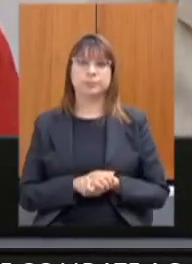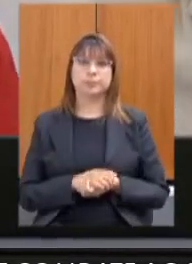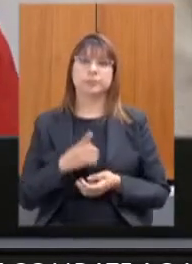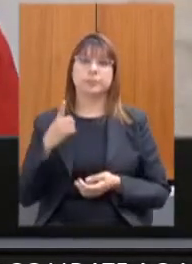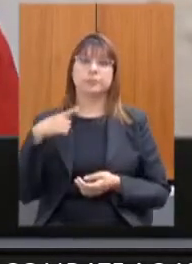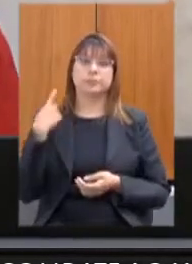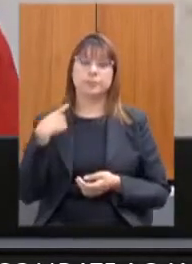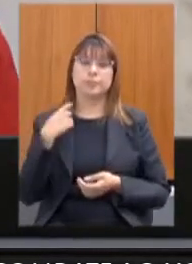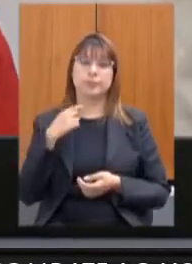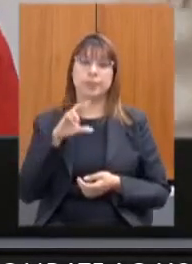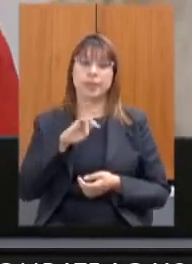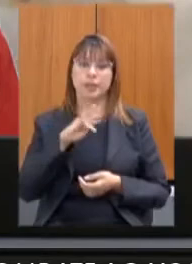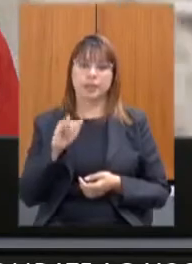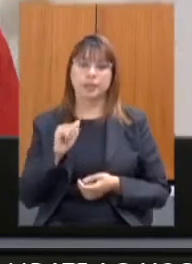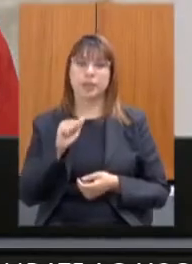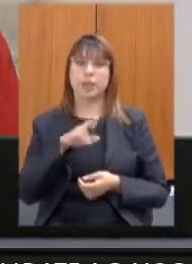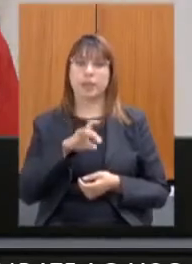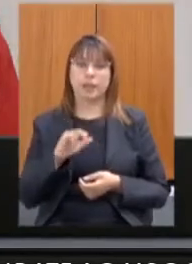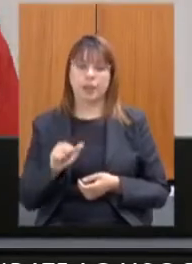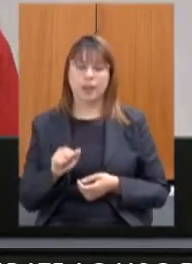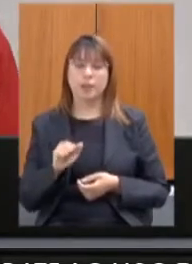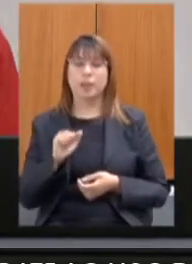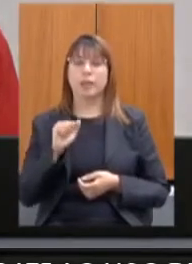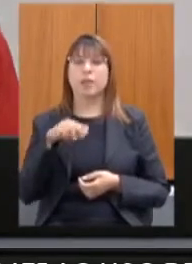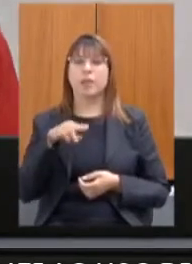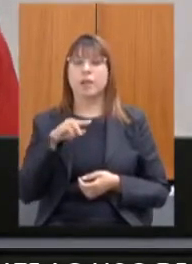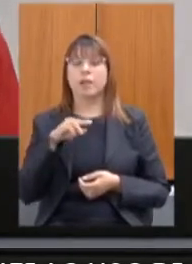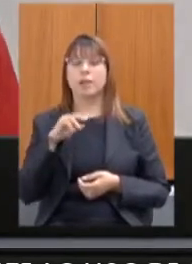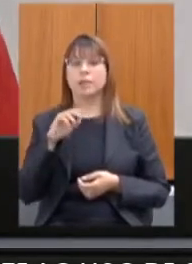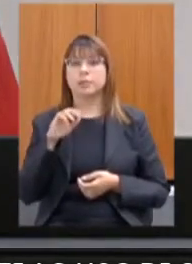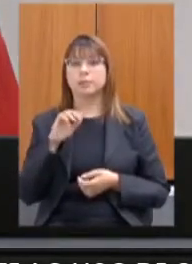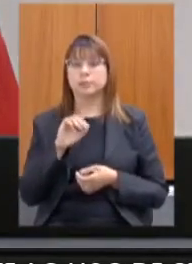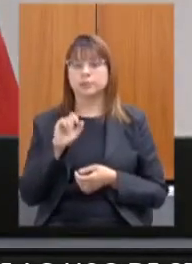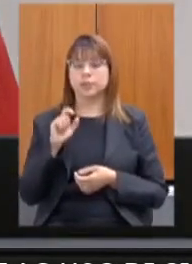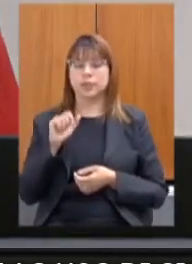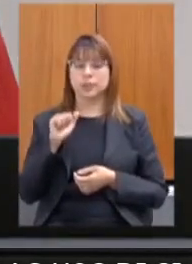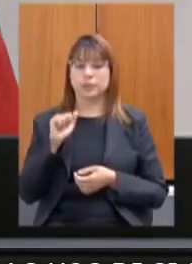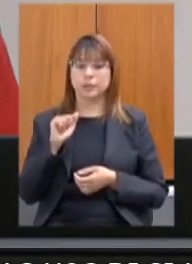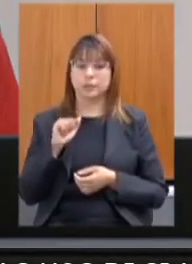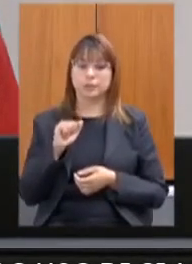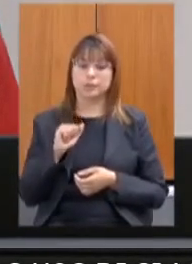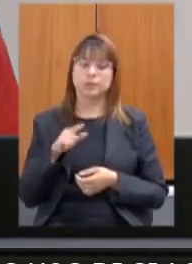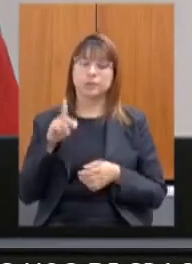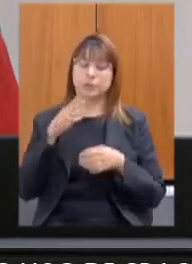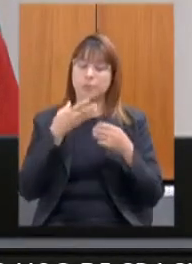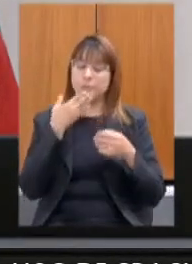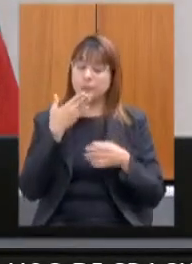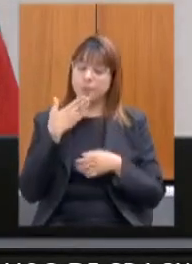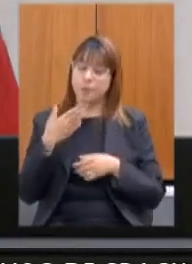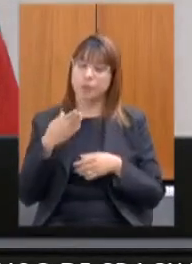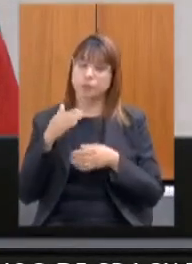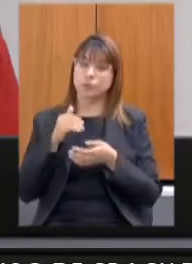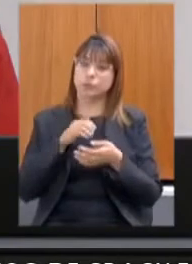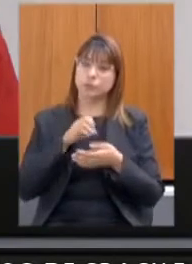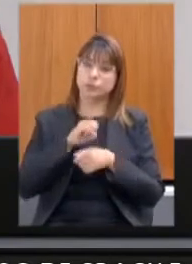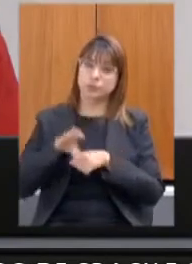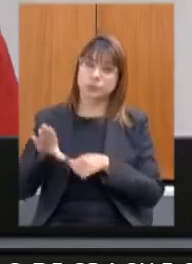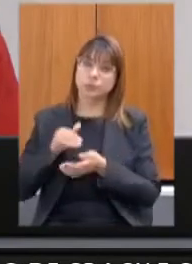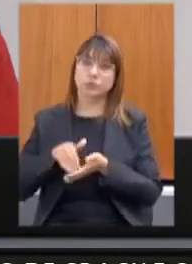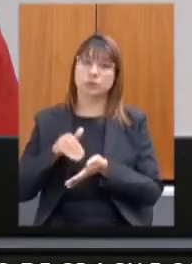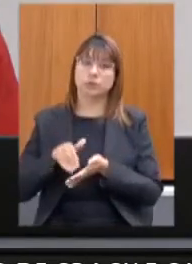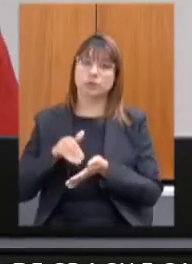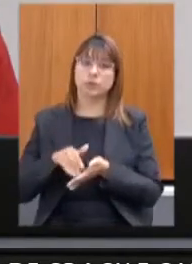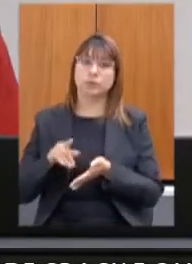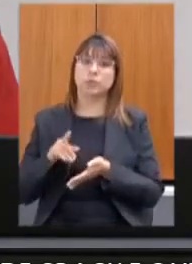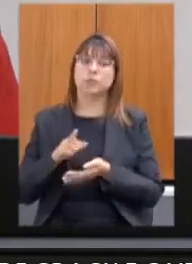deputadas Lenin Andréa de Jesus Beatriz Serqueira e deputada Andréa então solicita que seja encaminhada a C10 e pedir de providências para que a